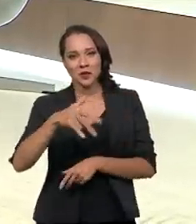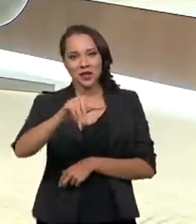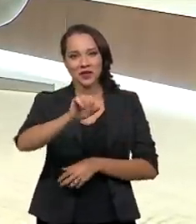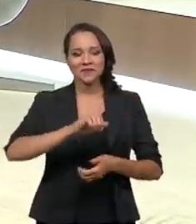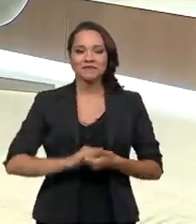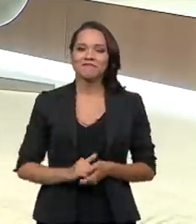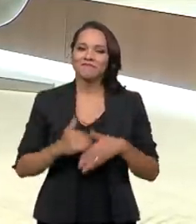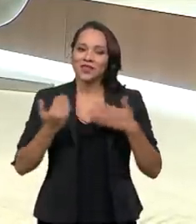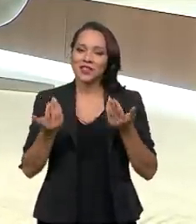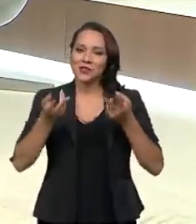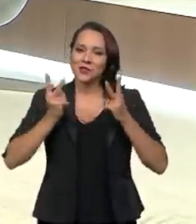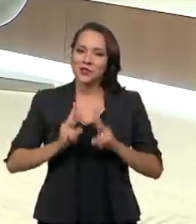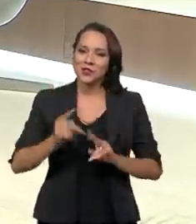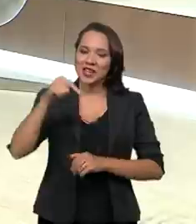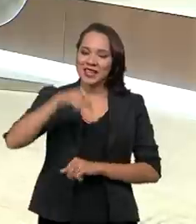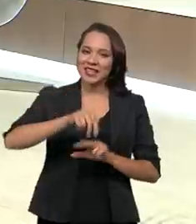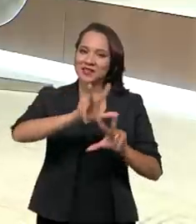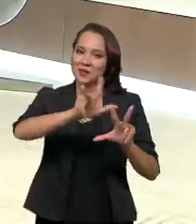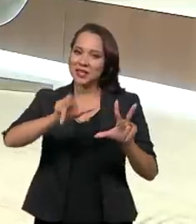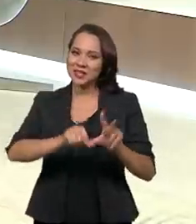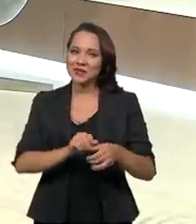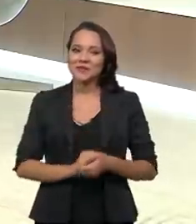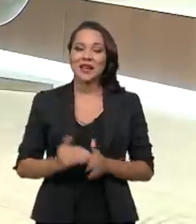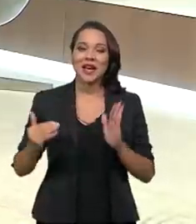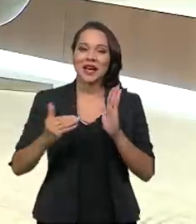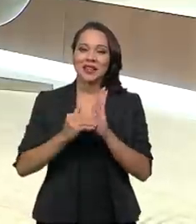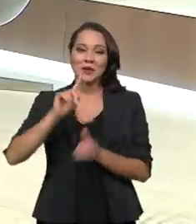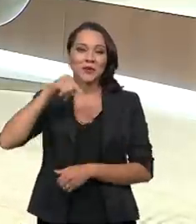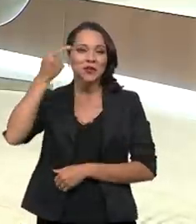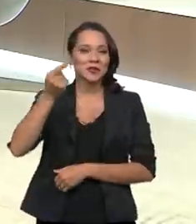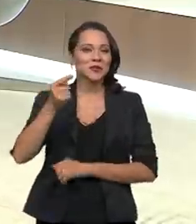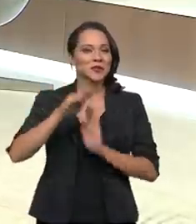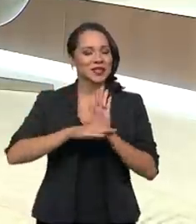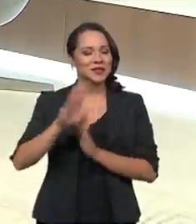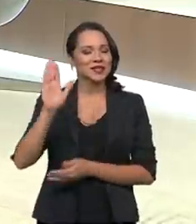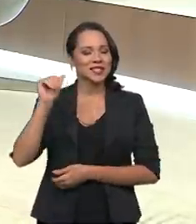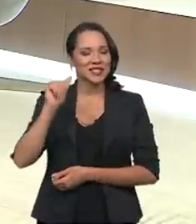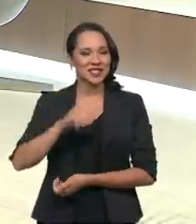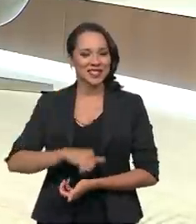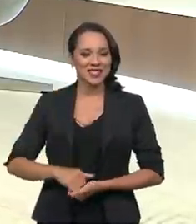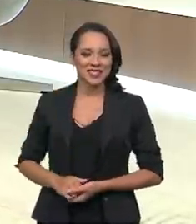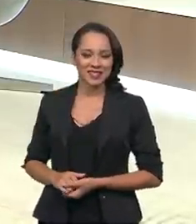Play. E o Brasil continua em pauta aqui na TV Brasil. Até o próximo programa.